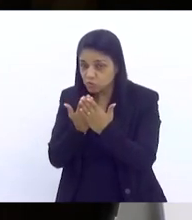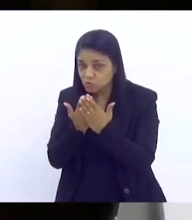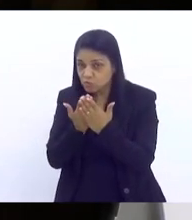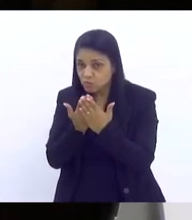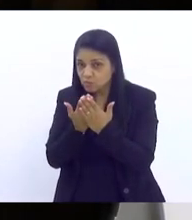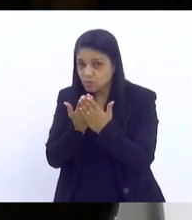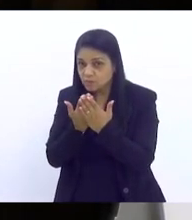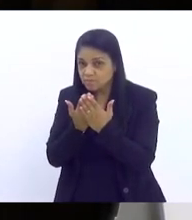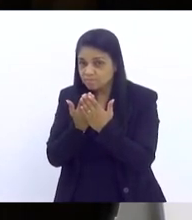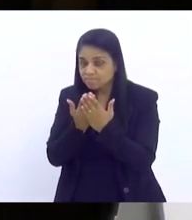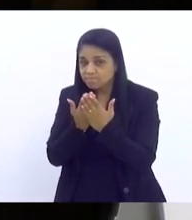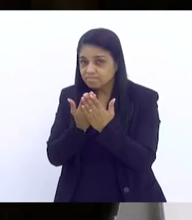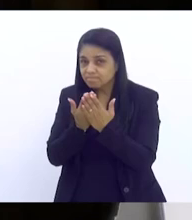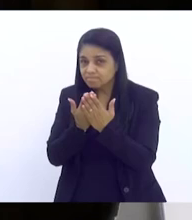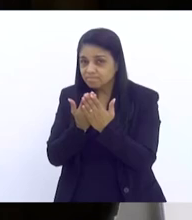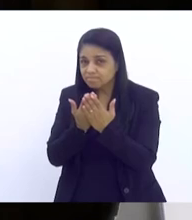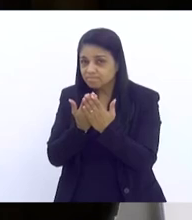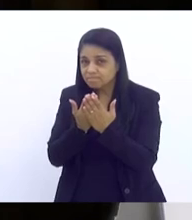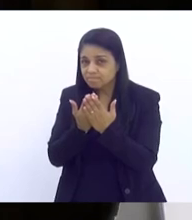que justifiquem